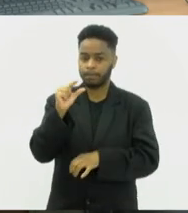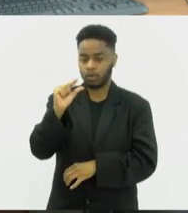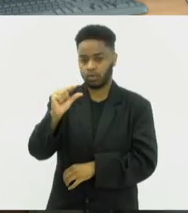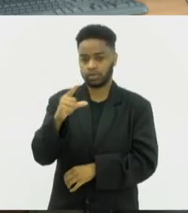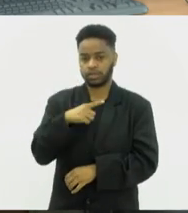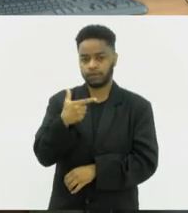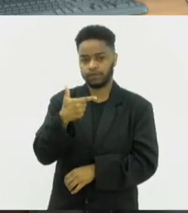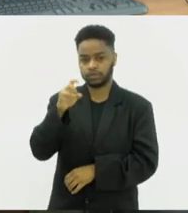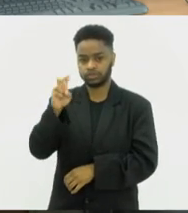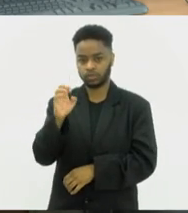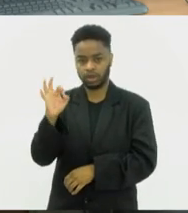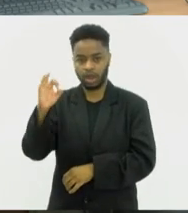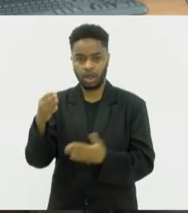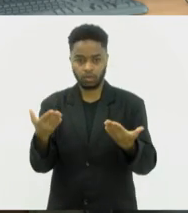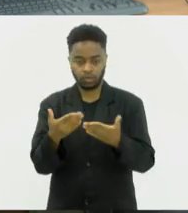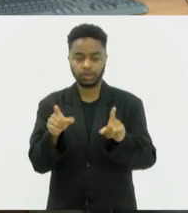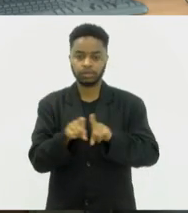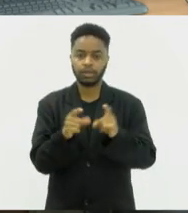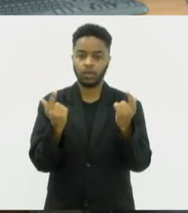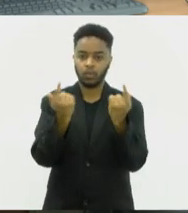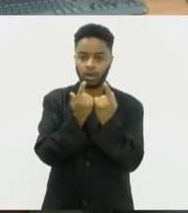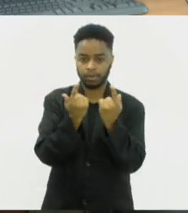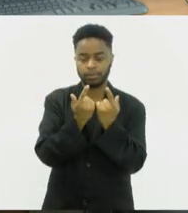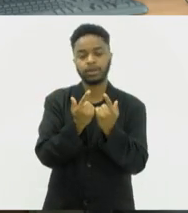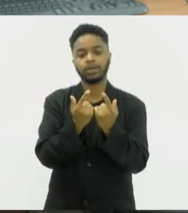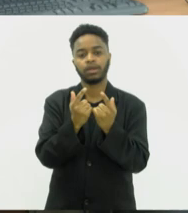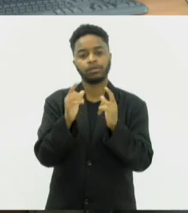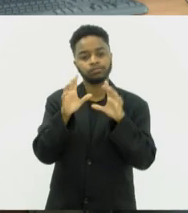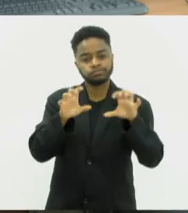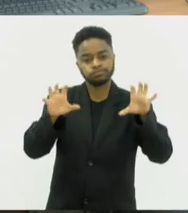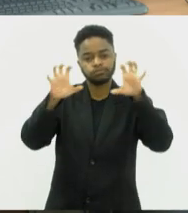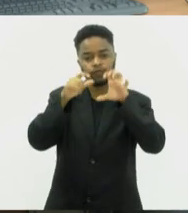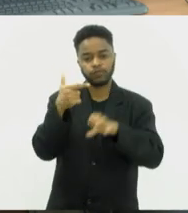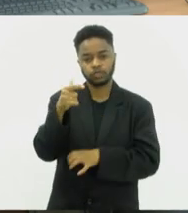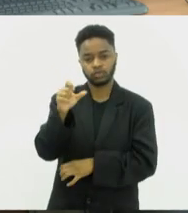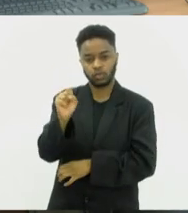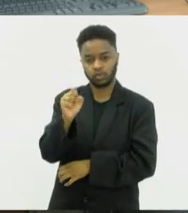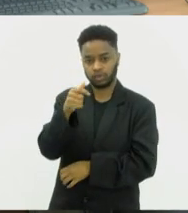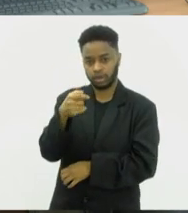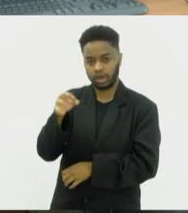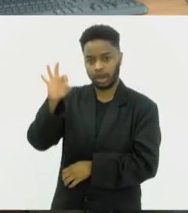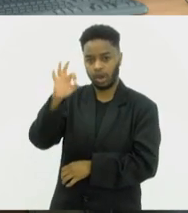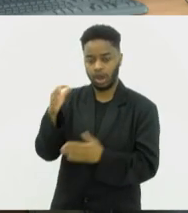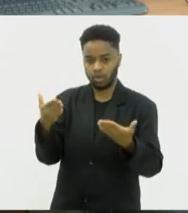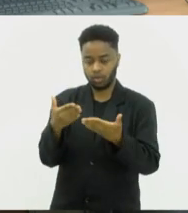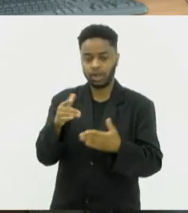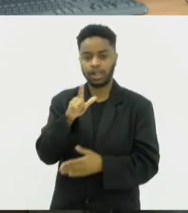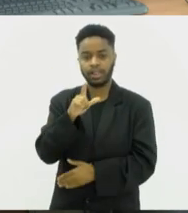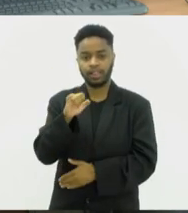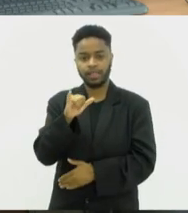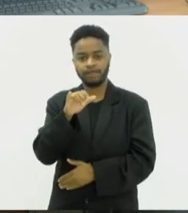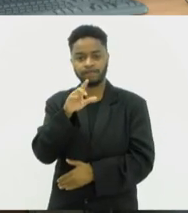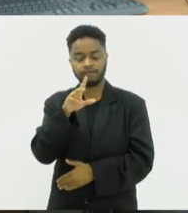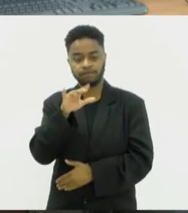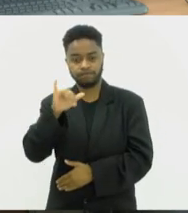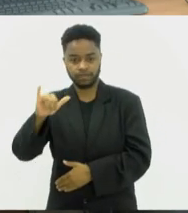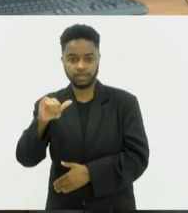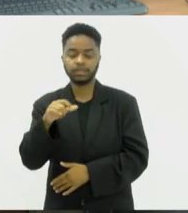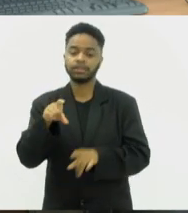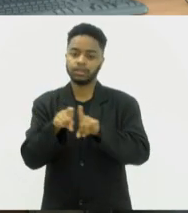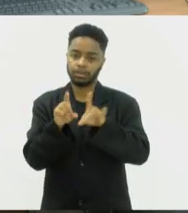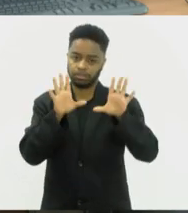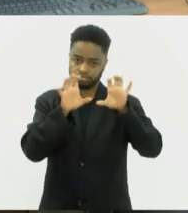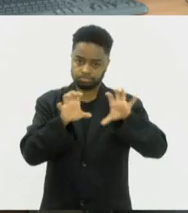nesse momento. Coapimirim também um pouco nublado, 28 graus. Comendador Levi Gasparian também, céu nublado, 25